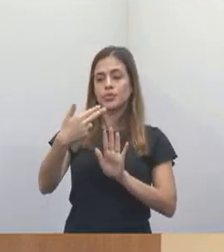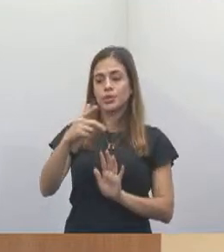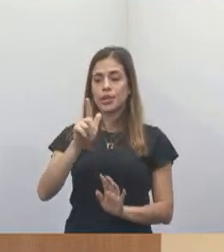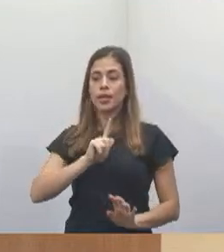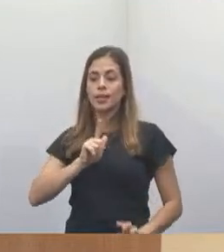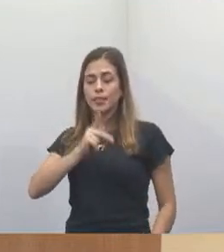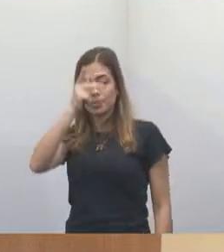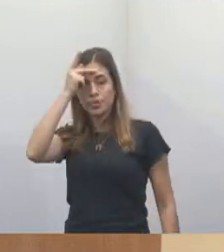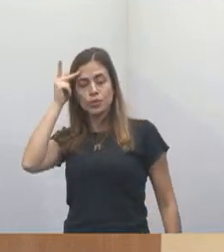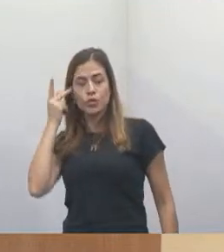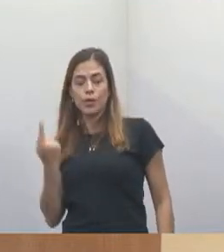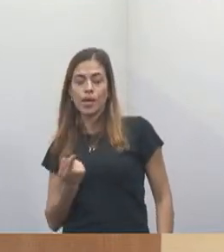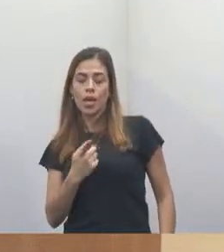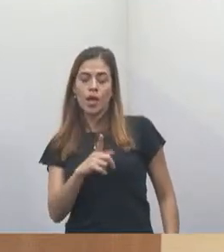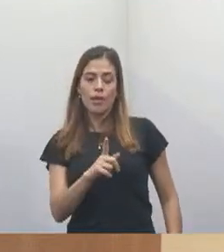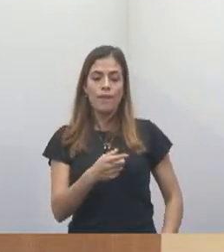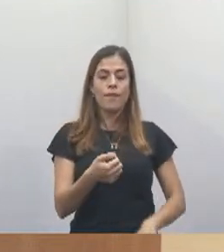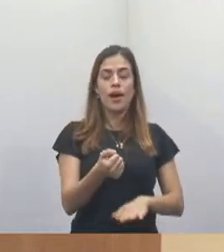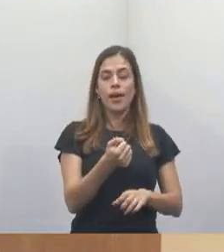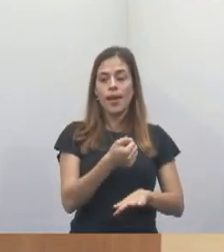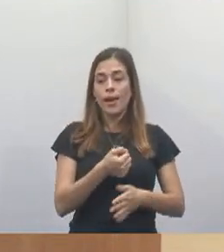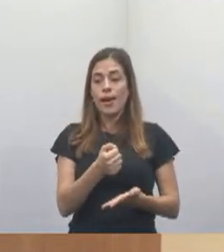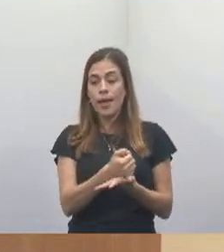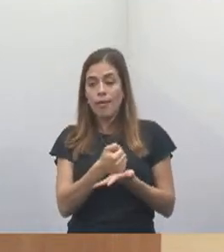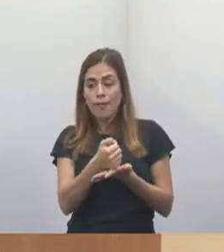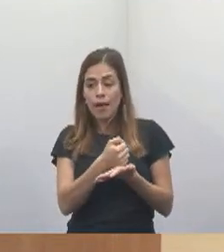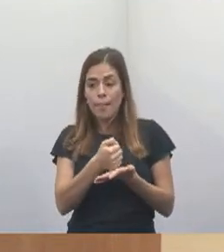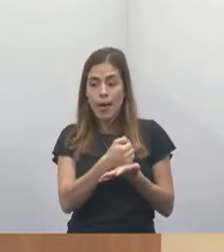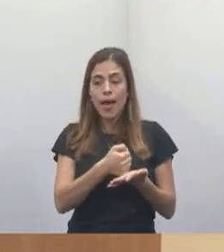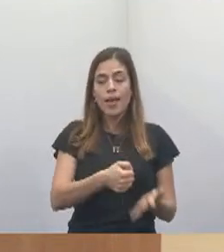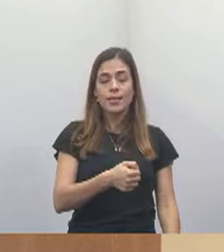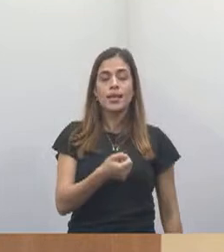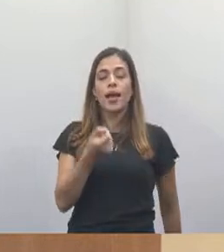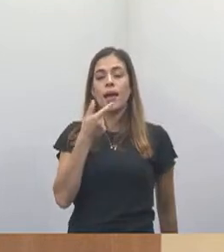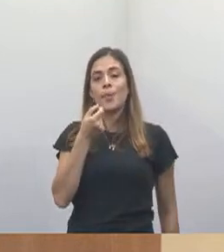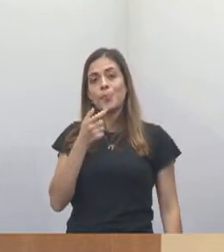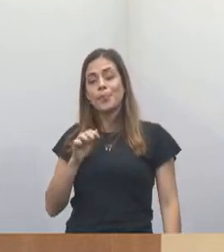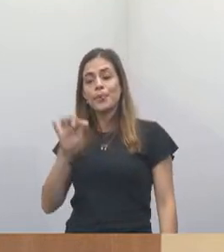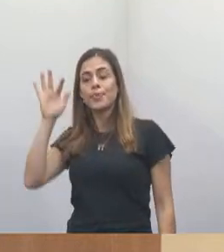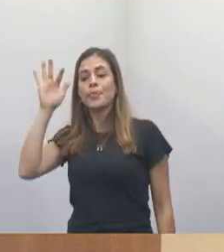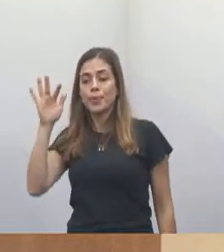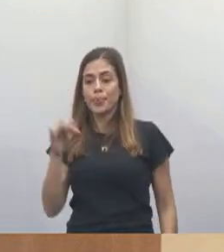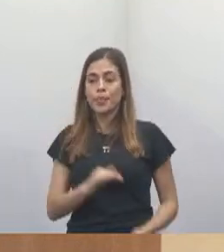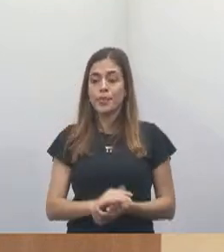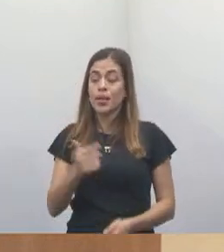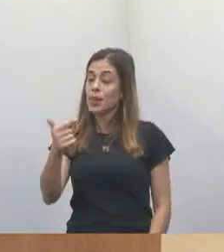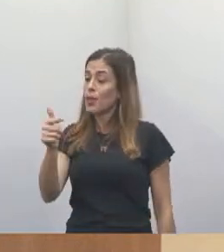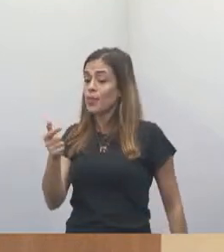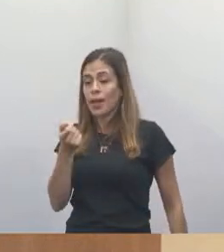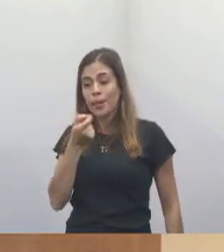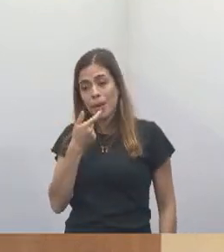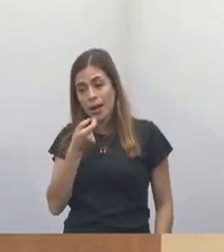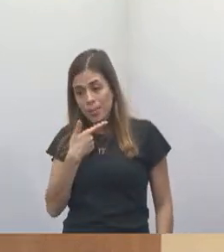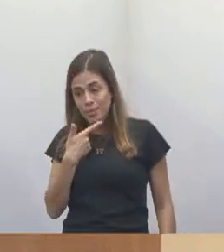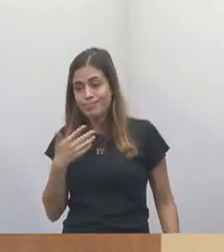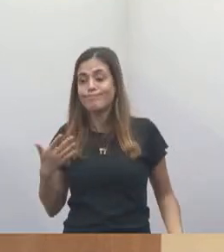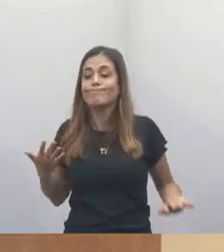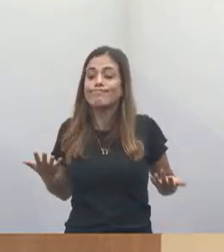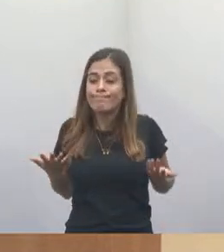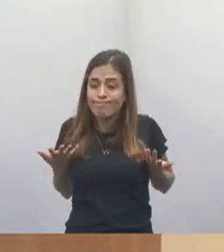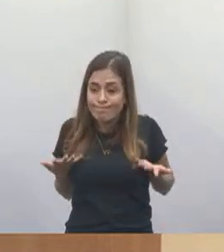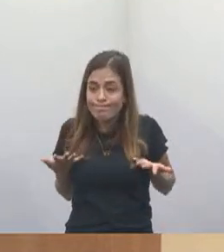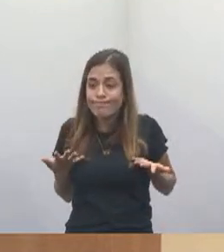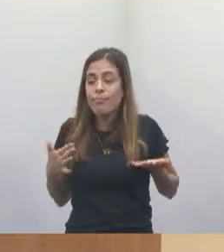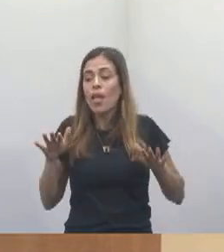alto custo e não consegue obter o medicamento. Aí, o que acontece? O vereador, quando chega aqui uma pessoa que, por exemplo,